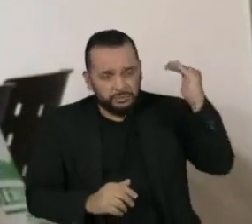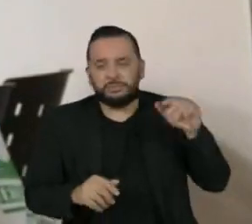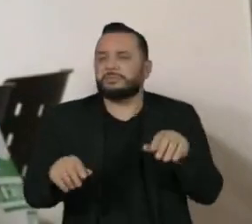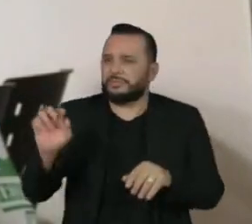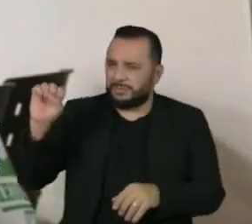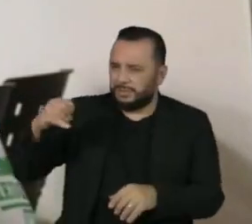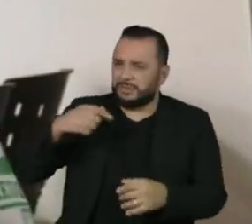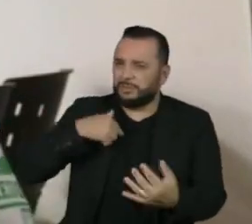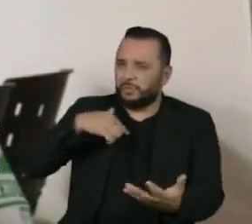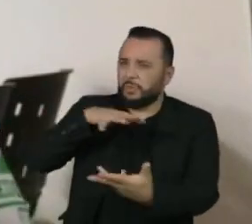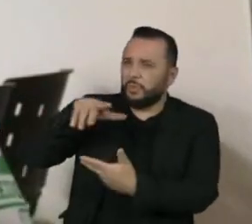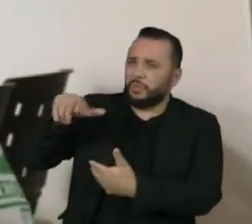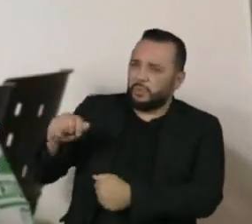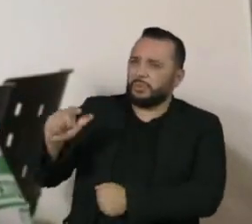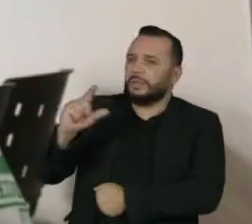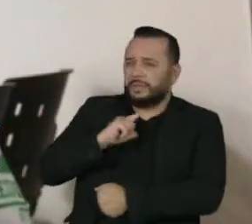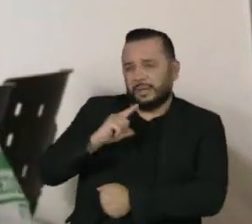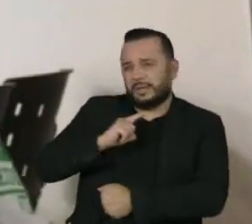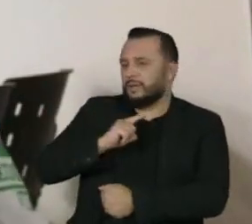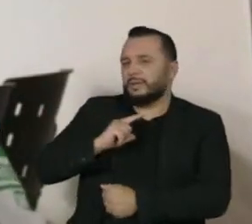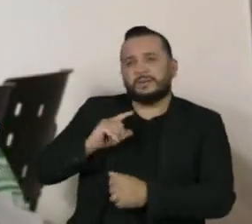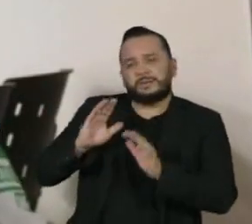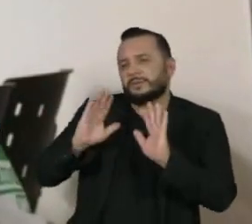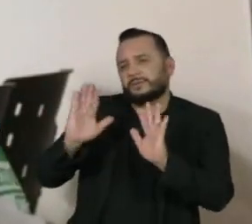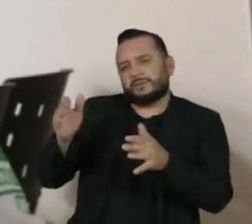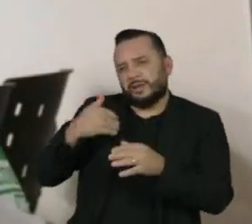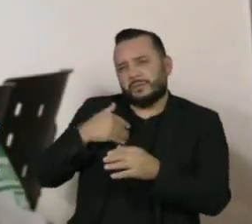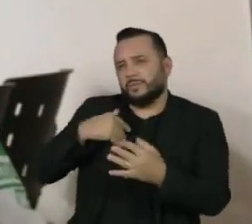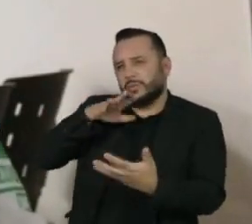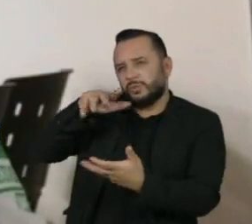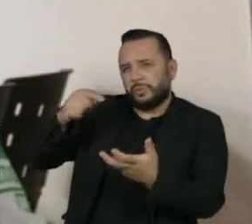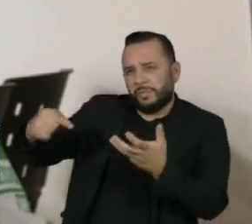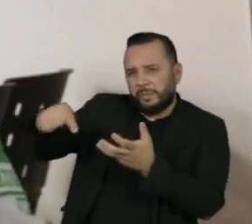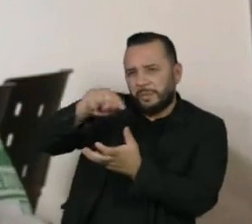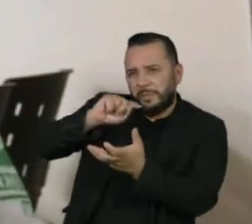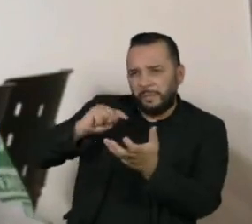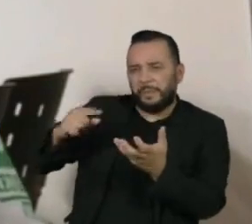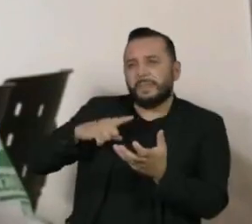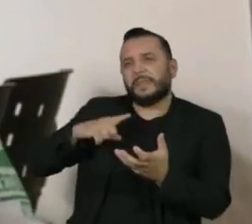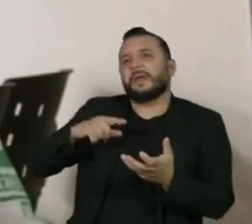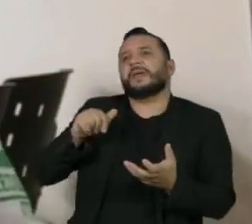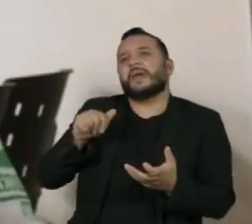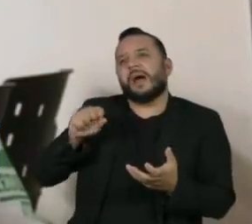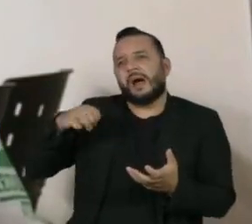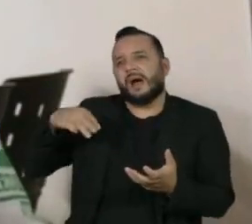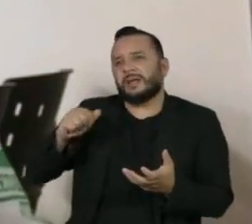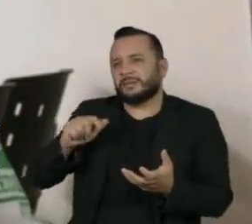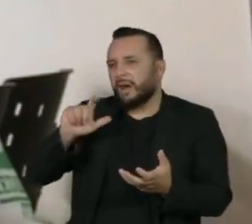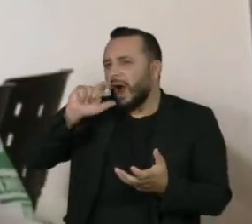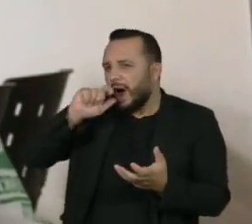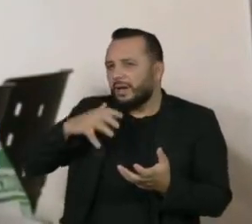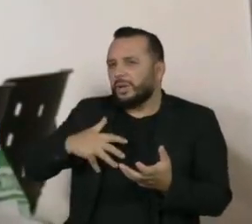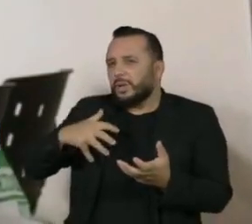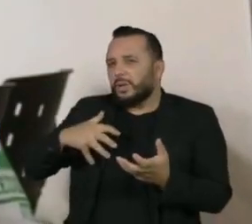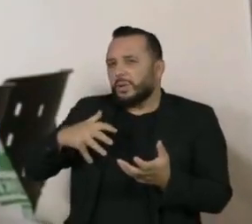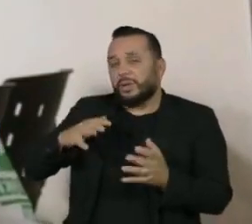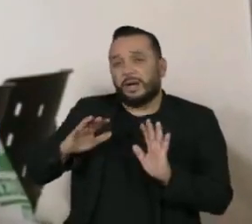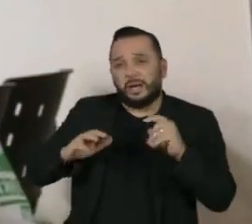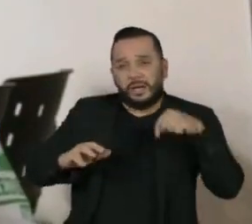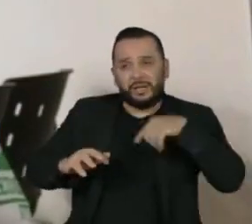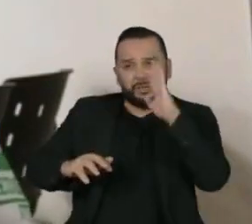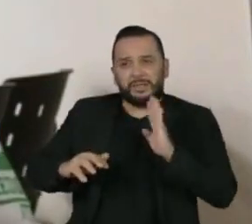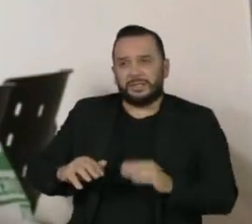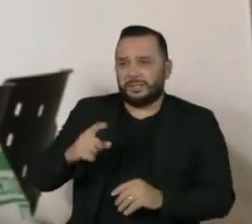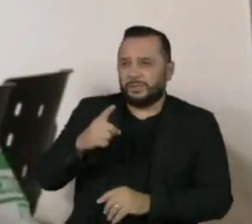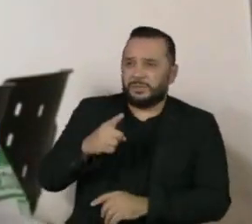varie bastante nas regiões do mundo, mas no Brasil, no geral, a prevalência de asma está em torno de 13%,